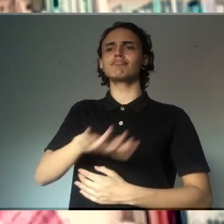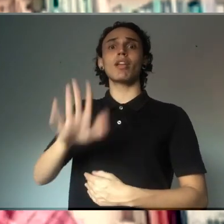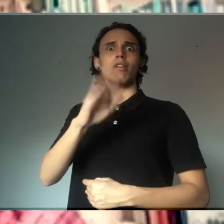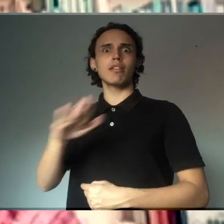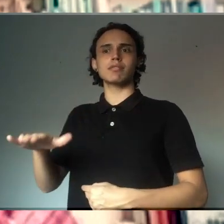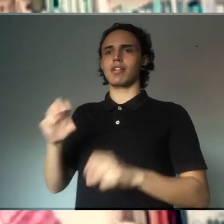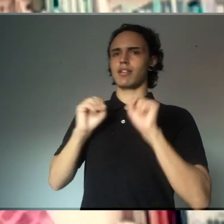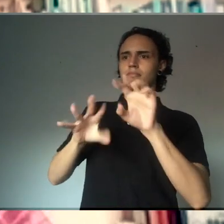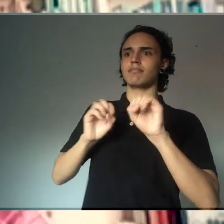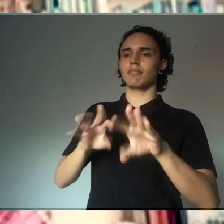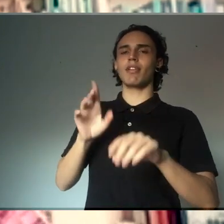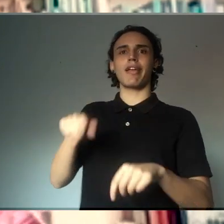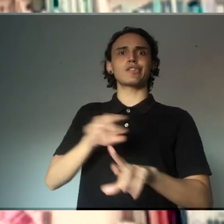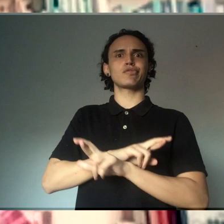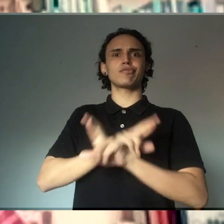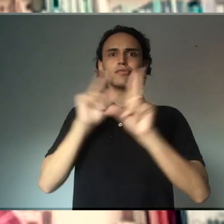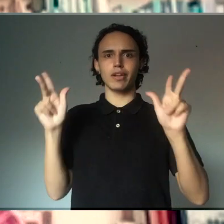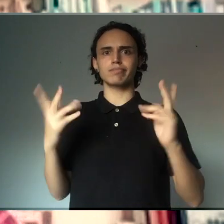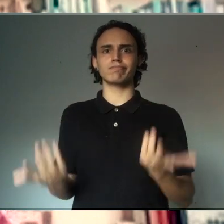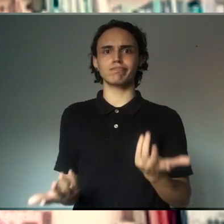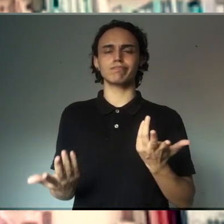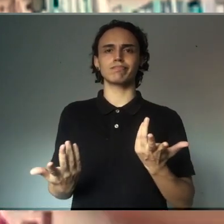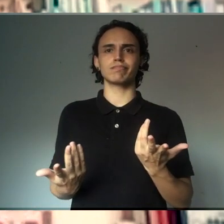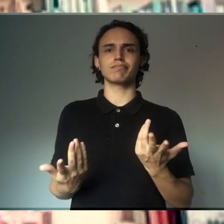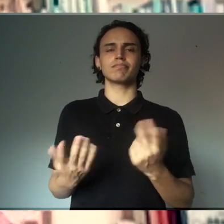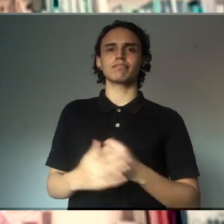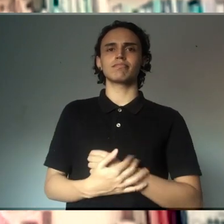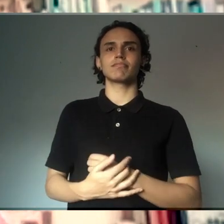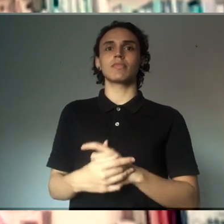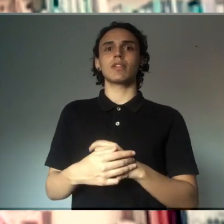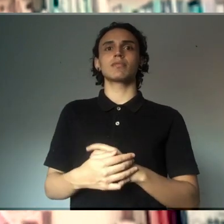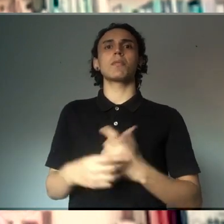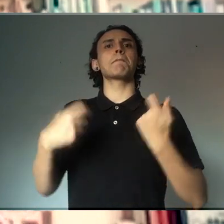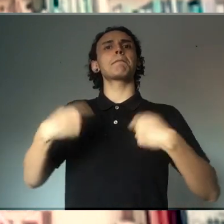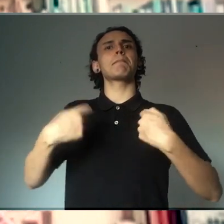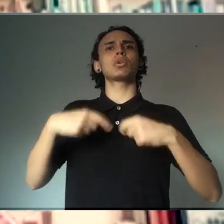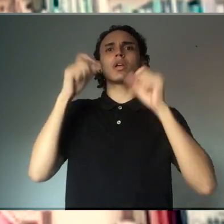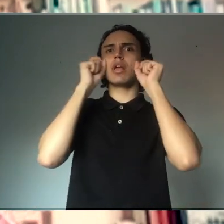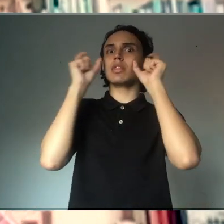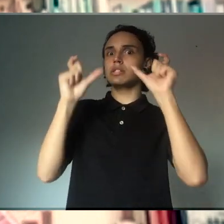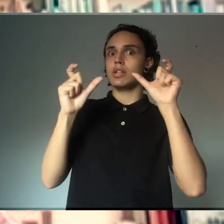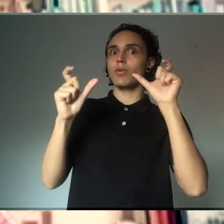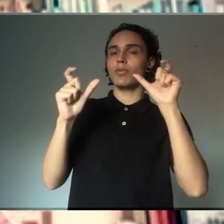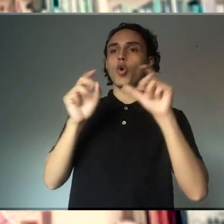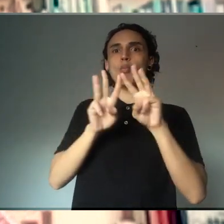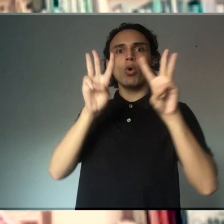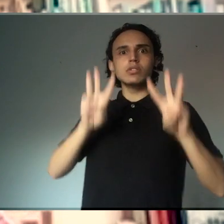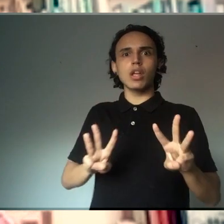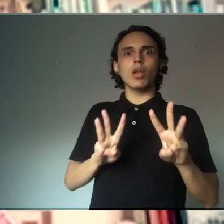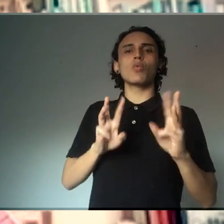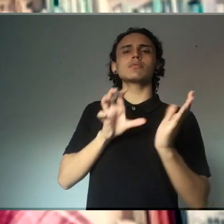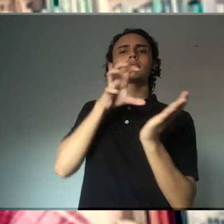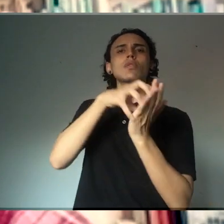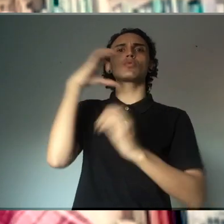específico, ele é um público que merece a atenção dos museus, dos centros de